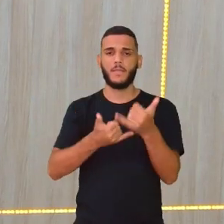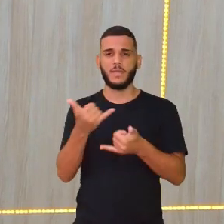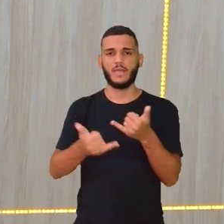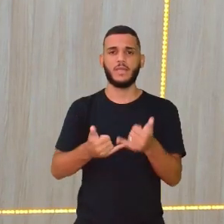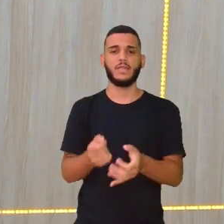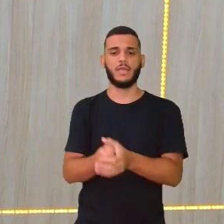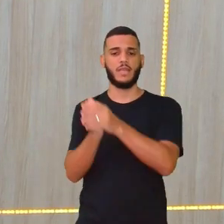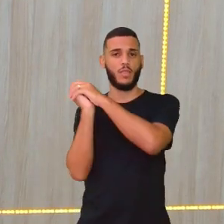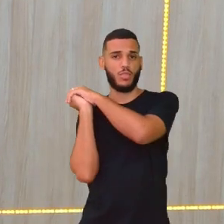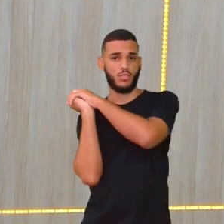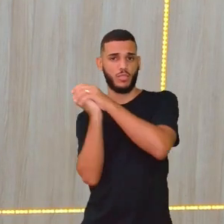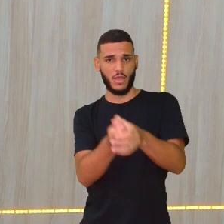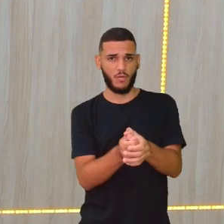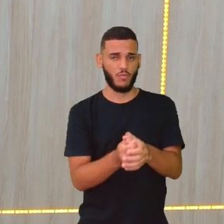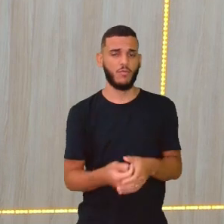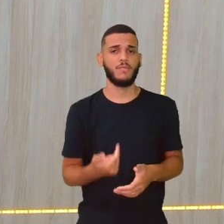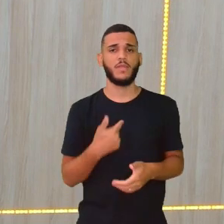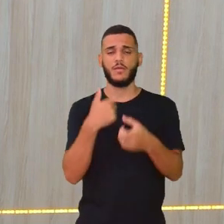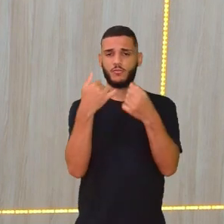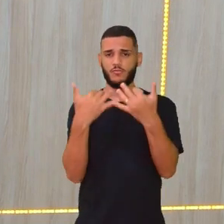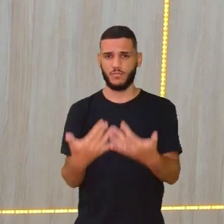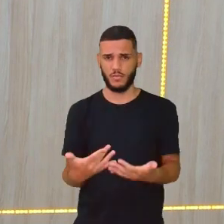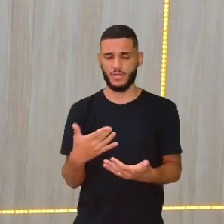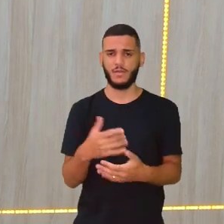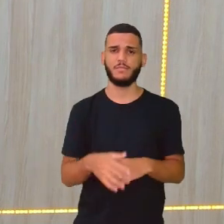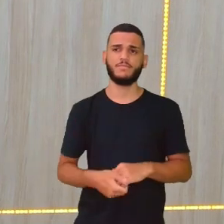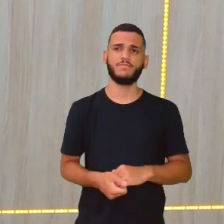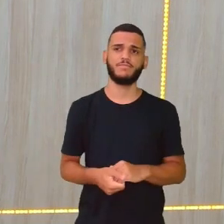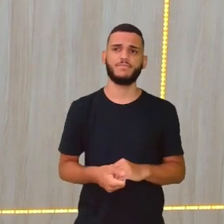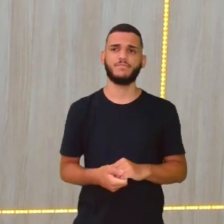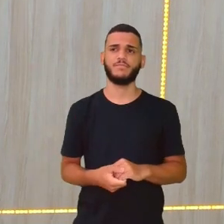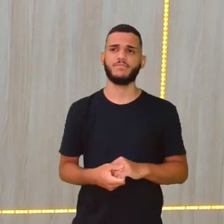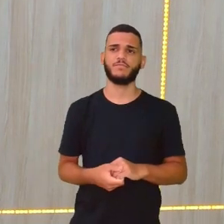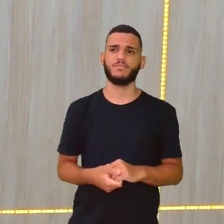ver como é que funciona. Eu vou falando também durante o vídeo.